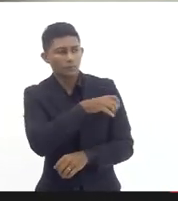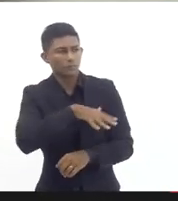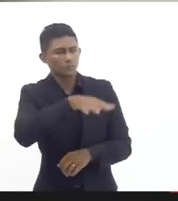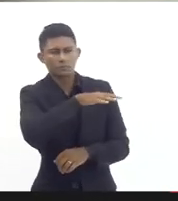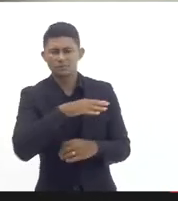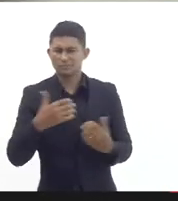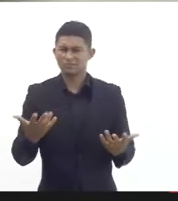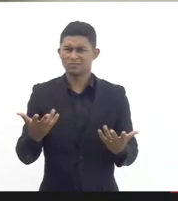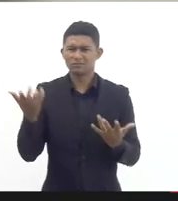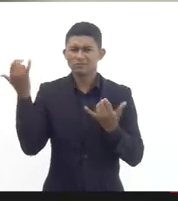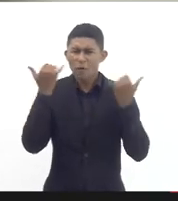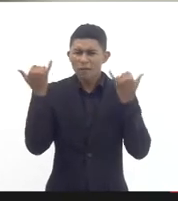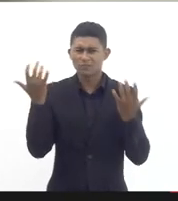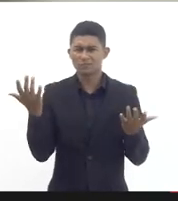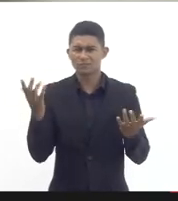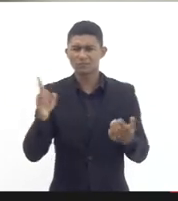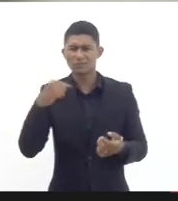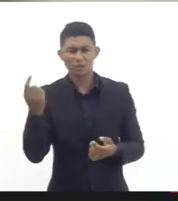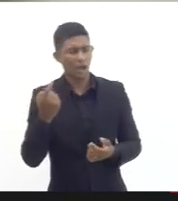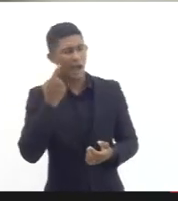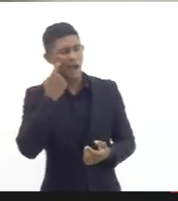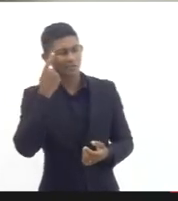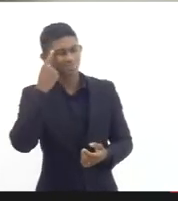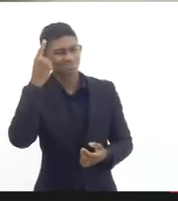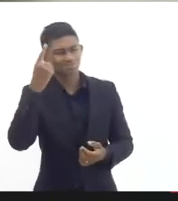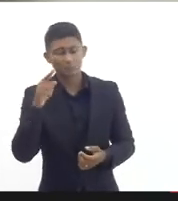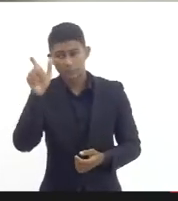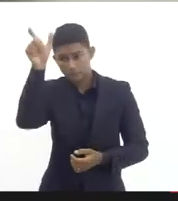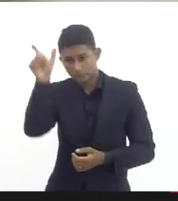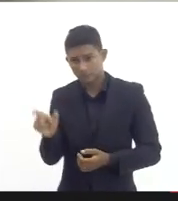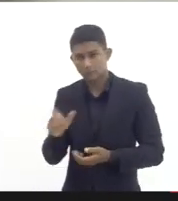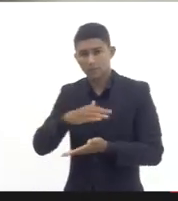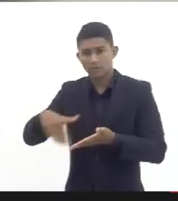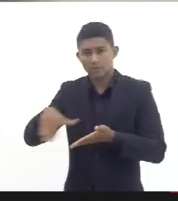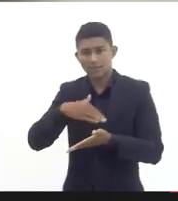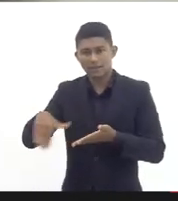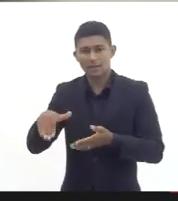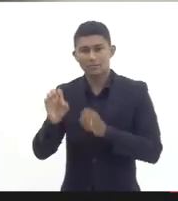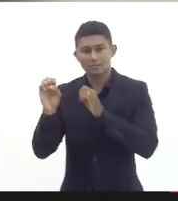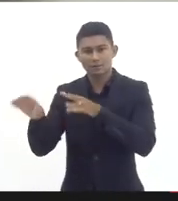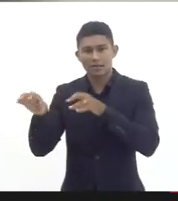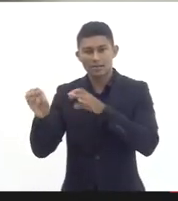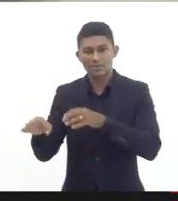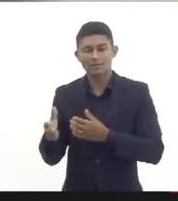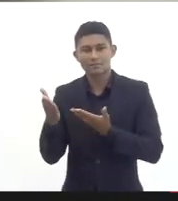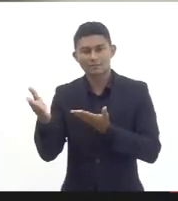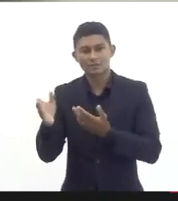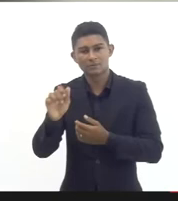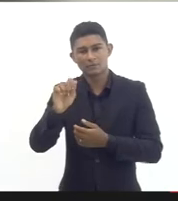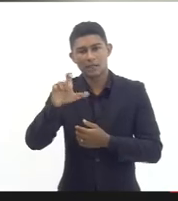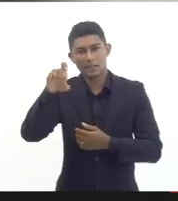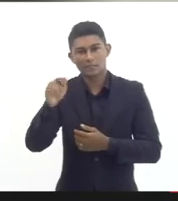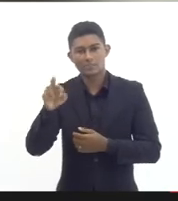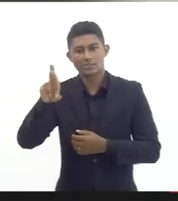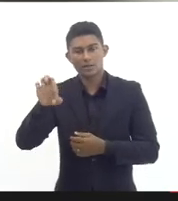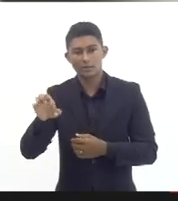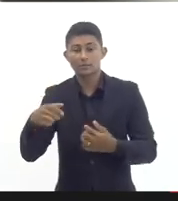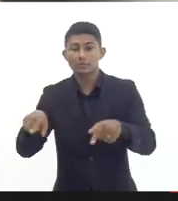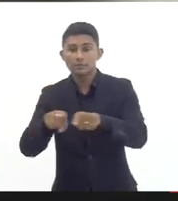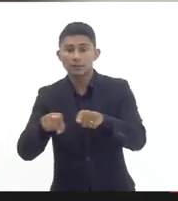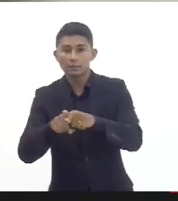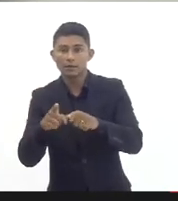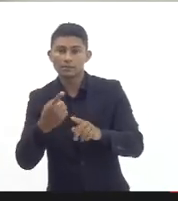oficiamos ao secretário de educação do Rio de Janeiro Alexandre Vale e ao secretário da Casa Civil do Estado do Rio de Janeiro